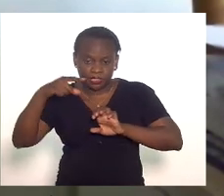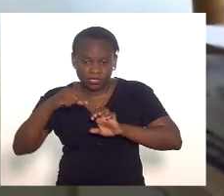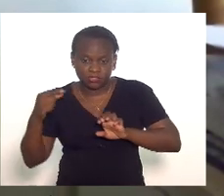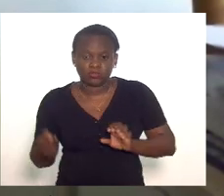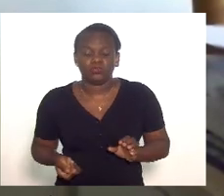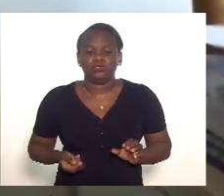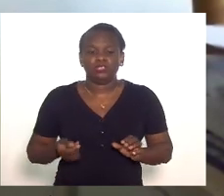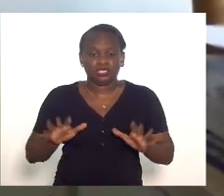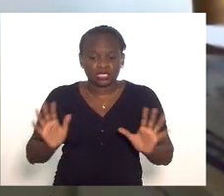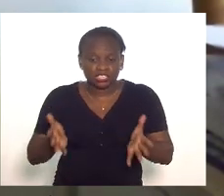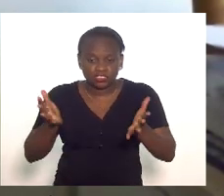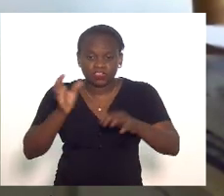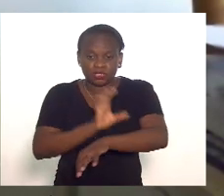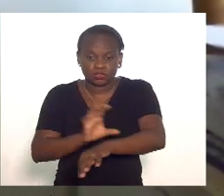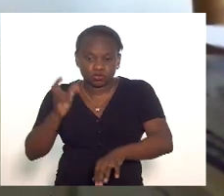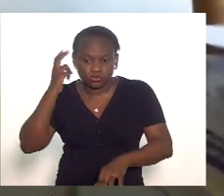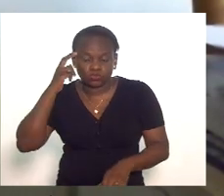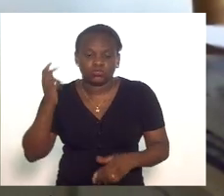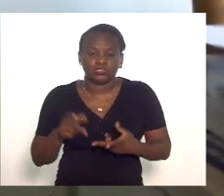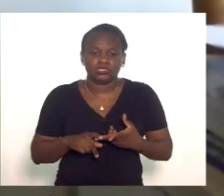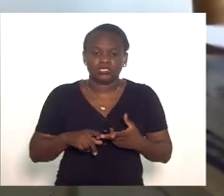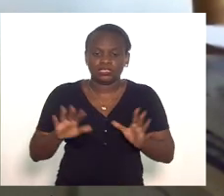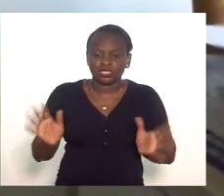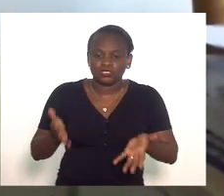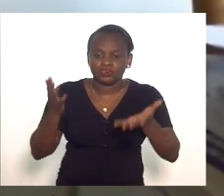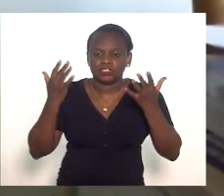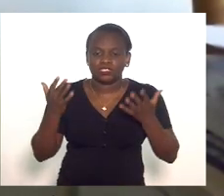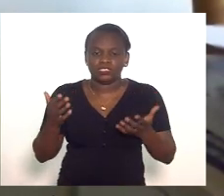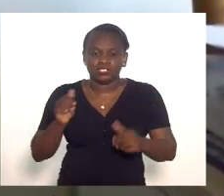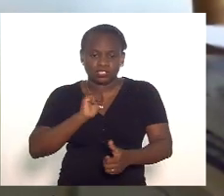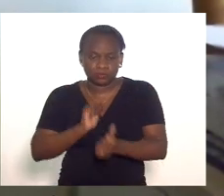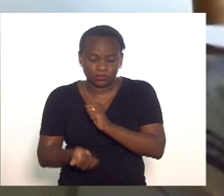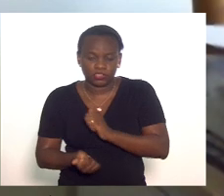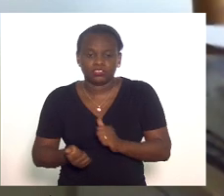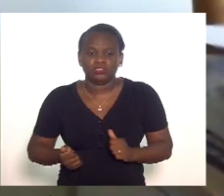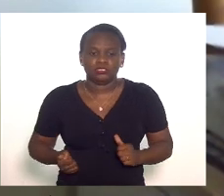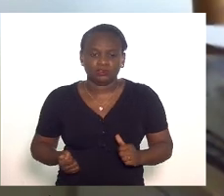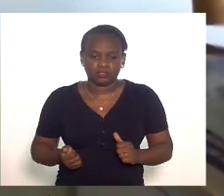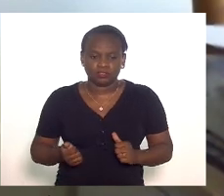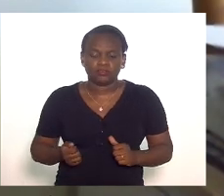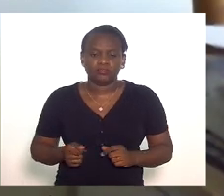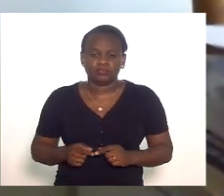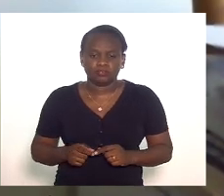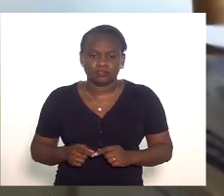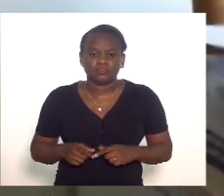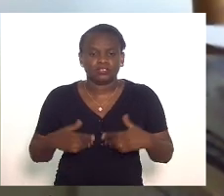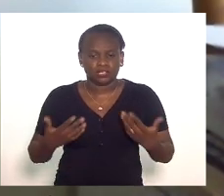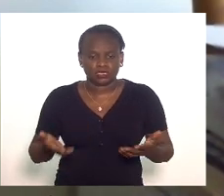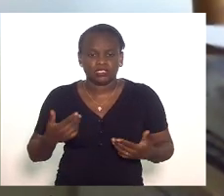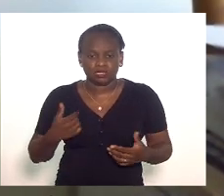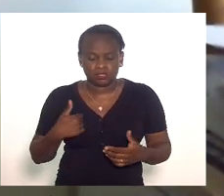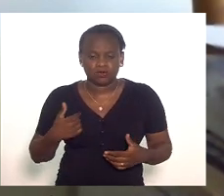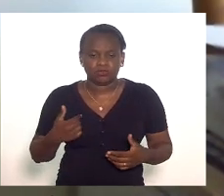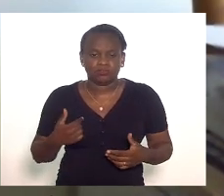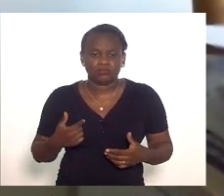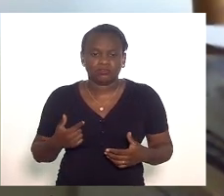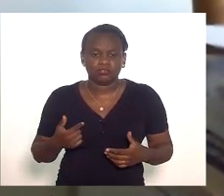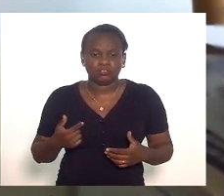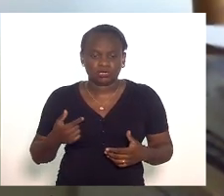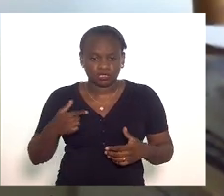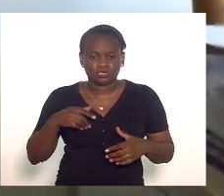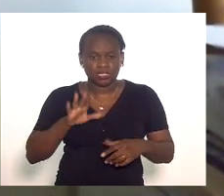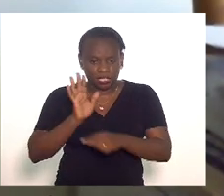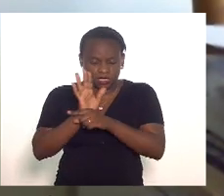incentivar a cultura incentivar os esportes então eu estou em